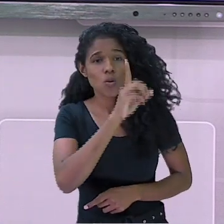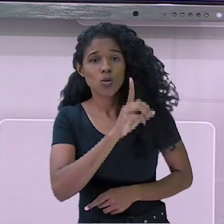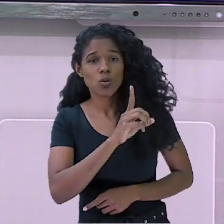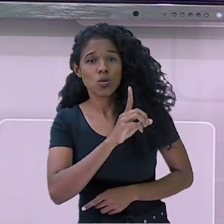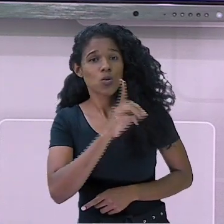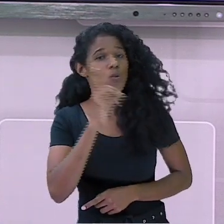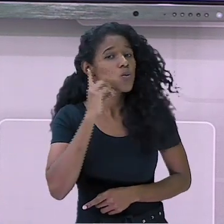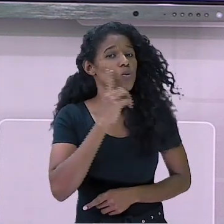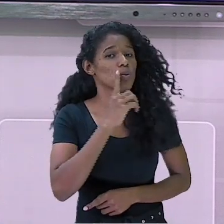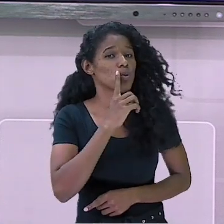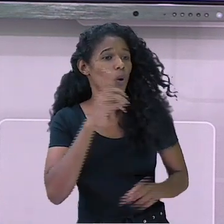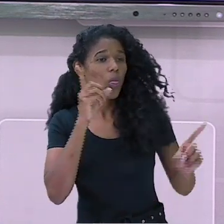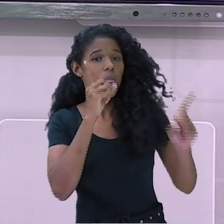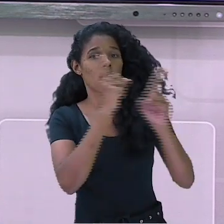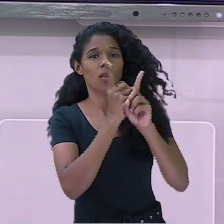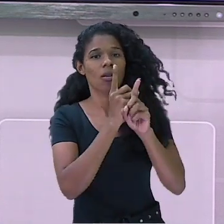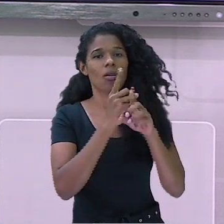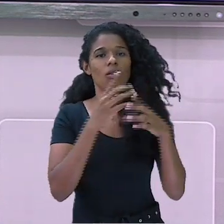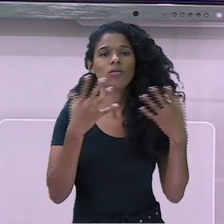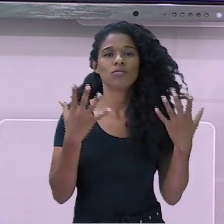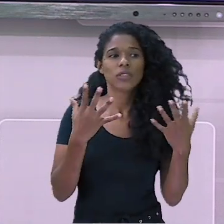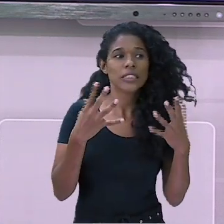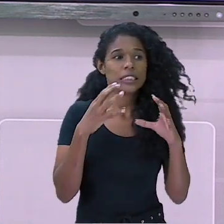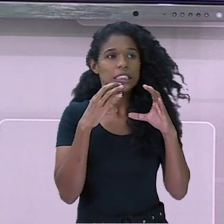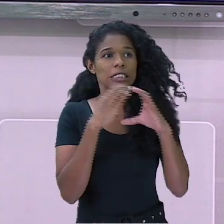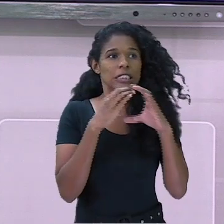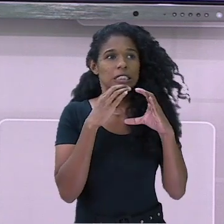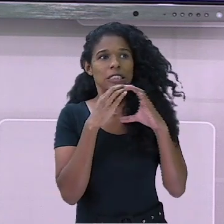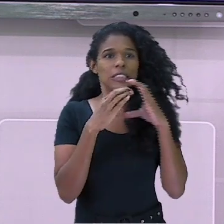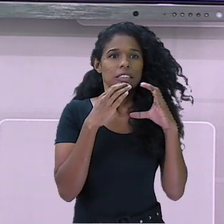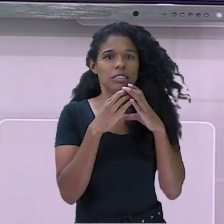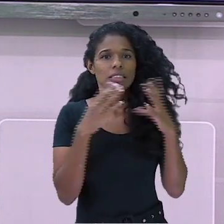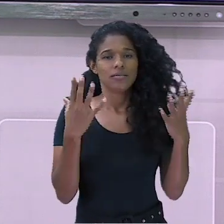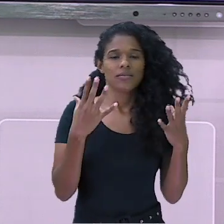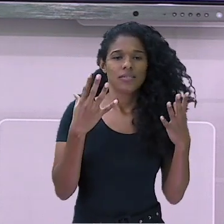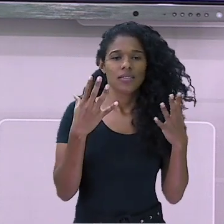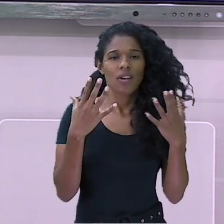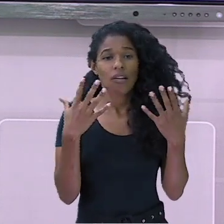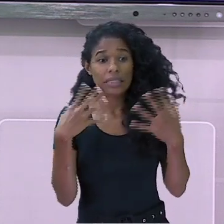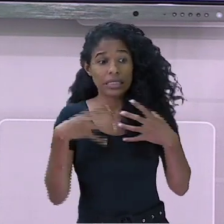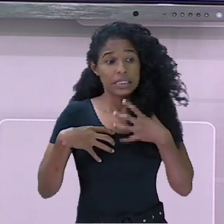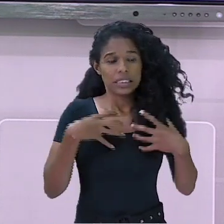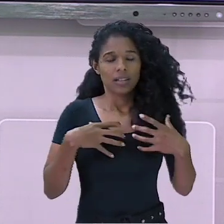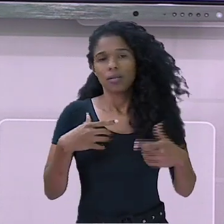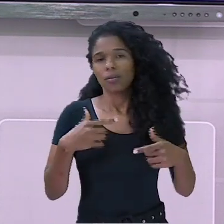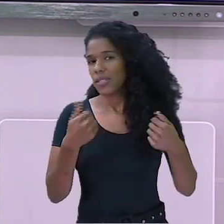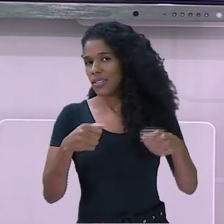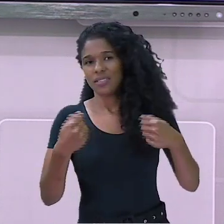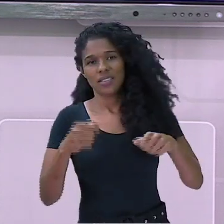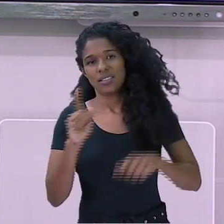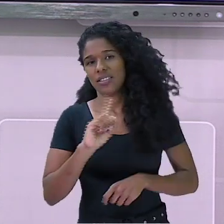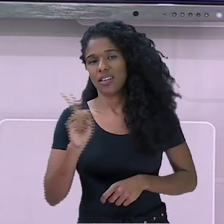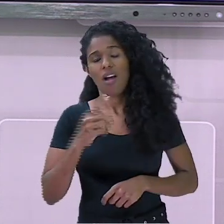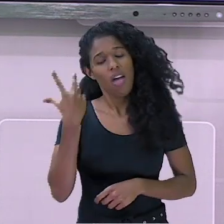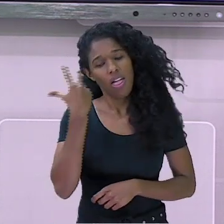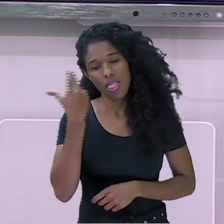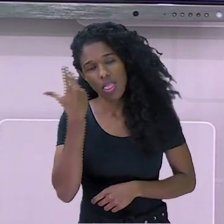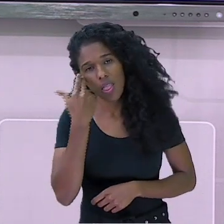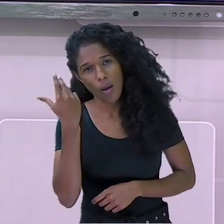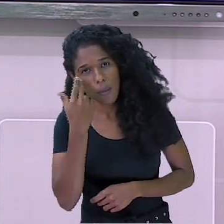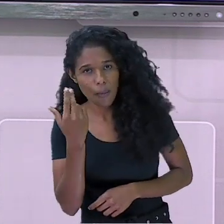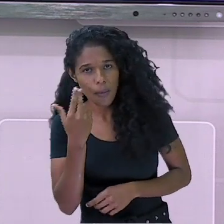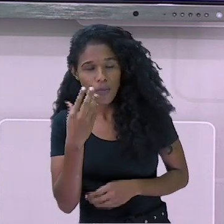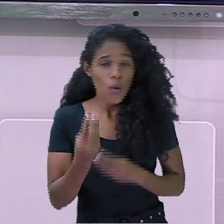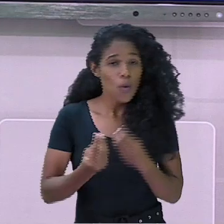sentir mal por isso. A melhor forma de resolver essa situação é buscar informação. Para isso,